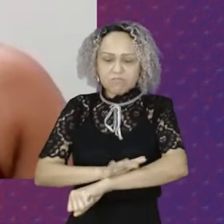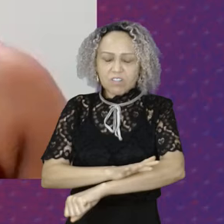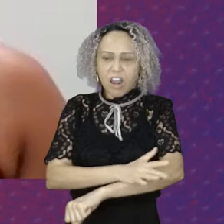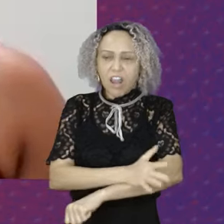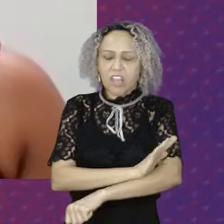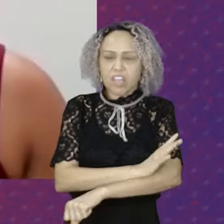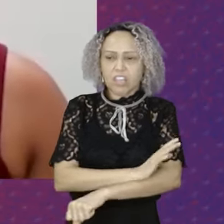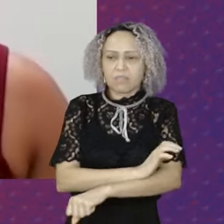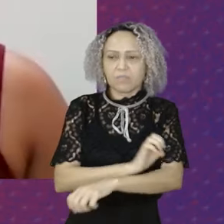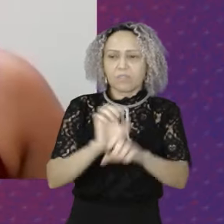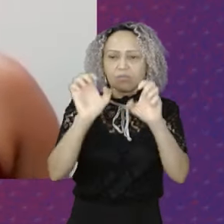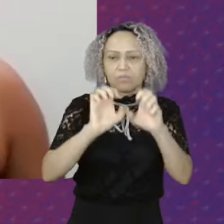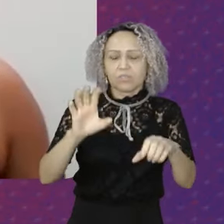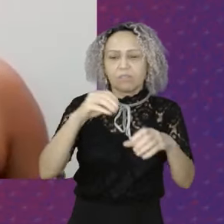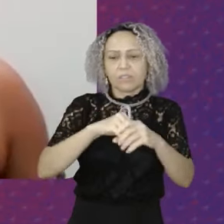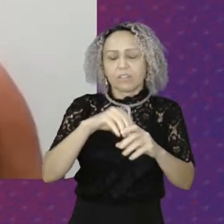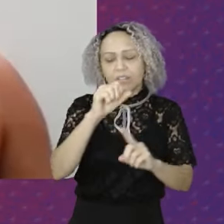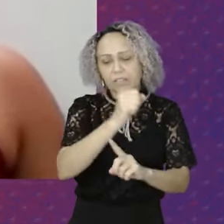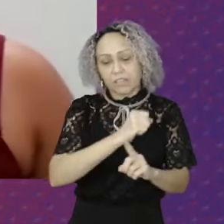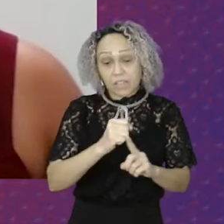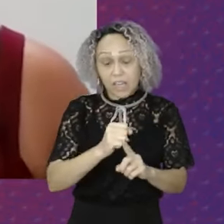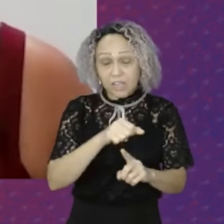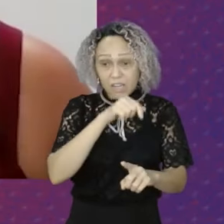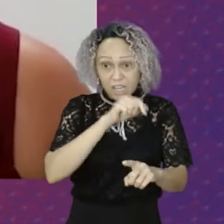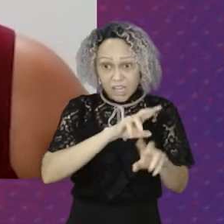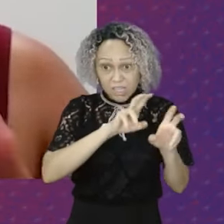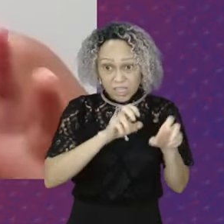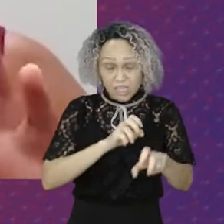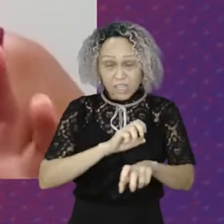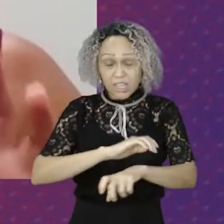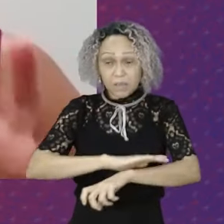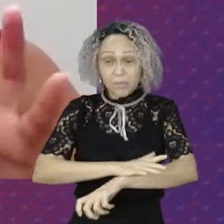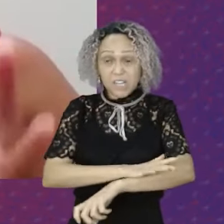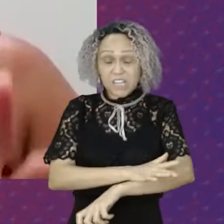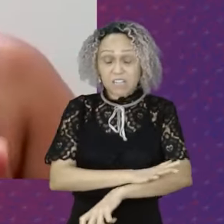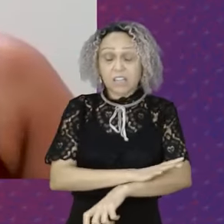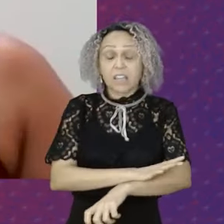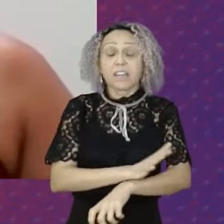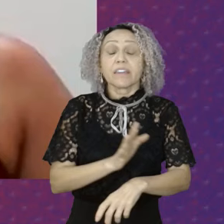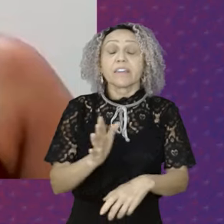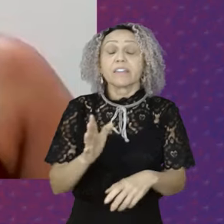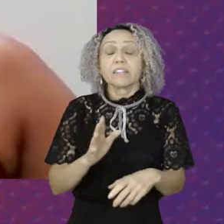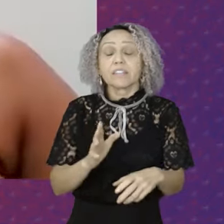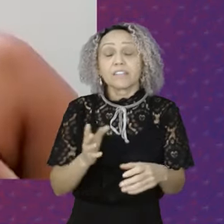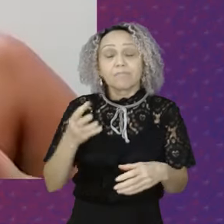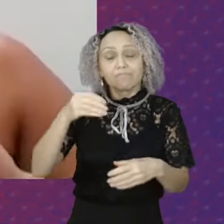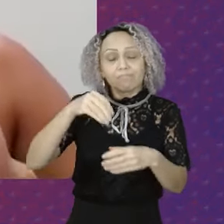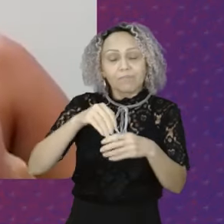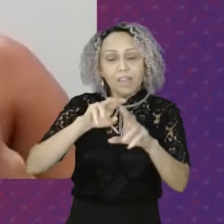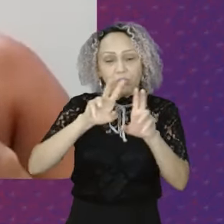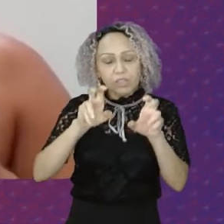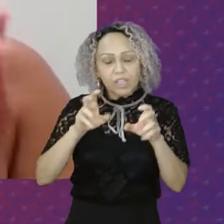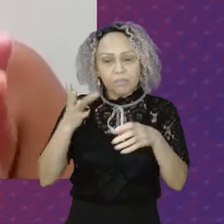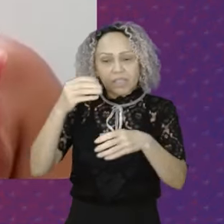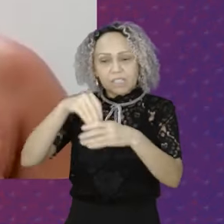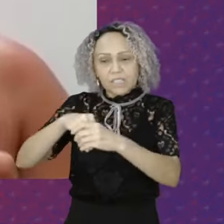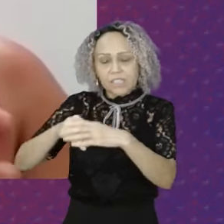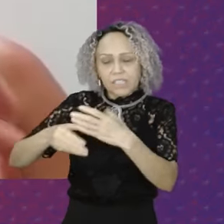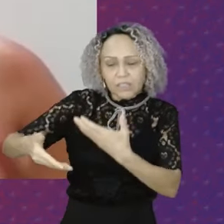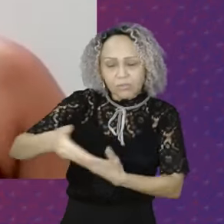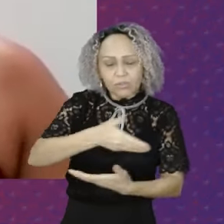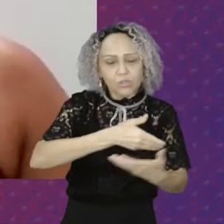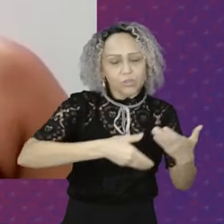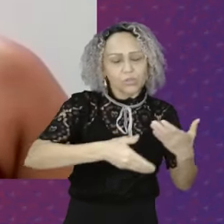Na é transversal A todos os outros eixos Mas a gente resolveu Delimitar esses cinco Para dar um note